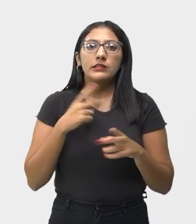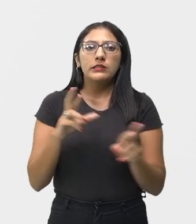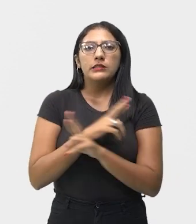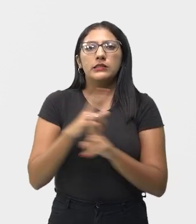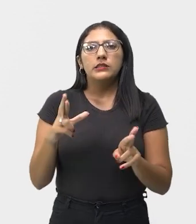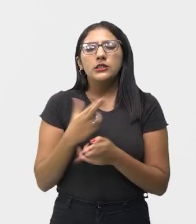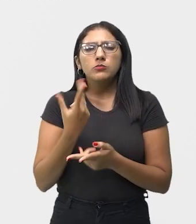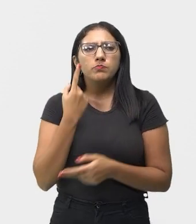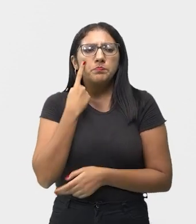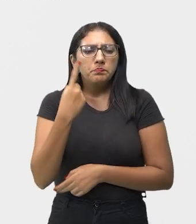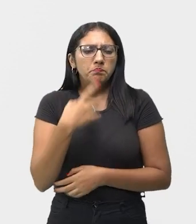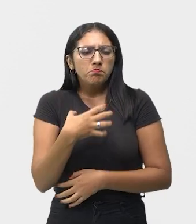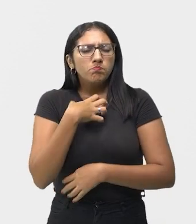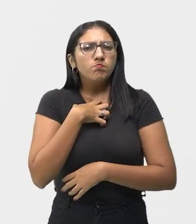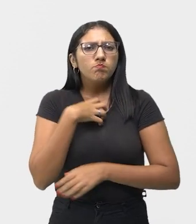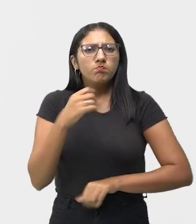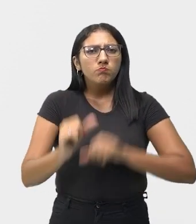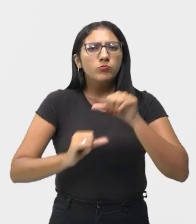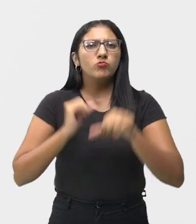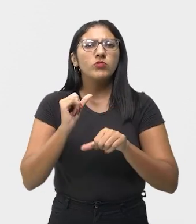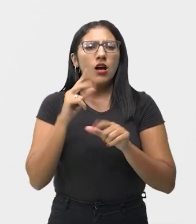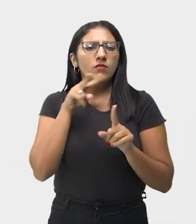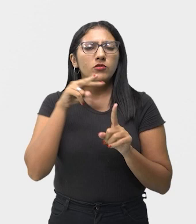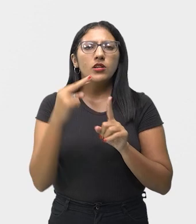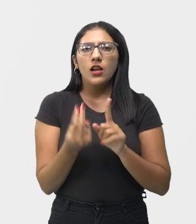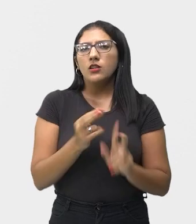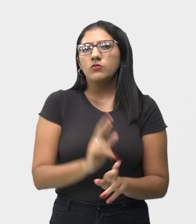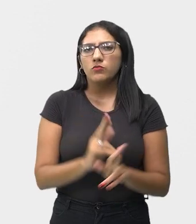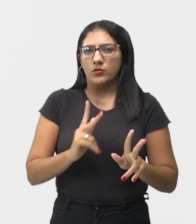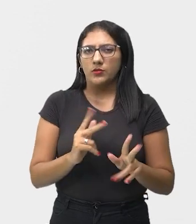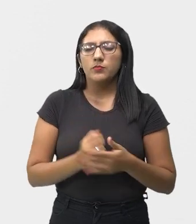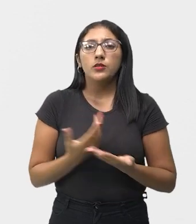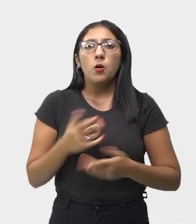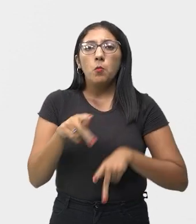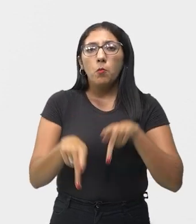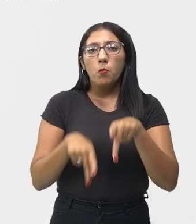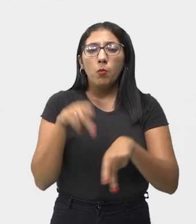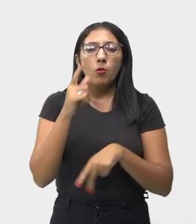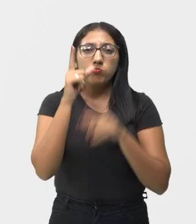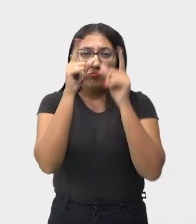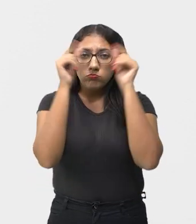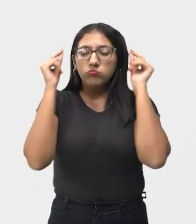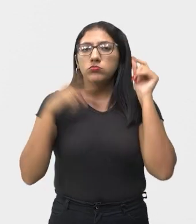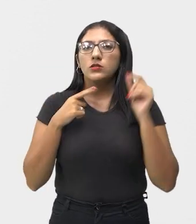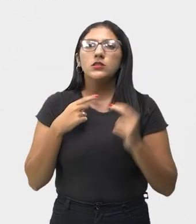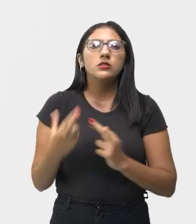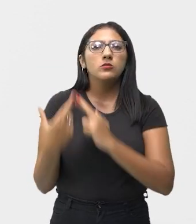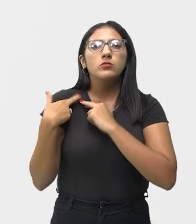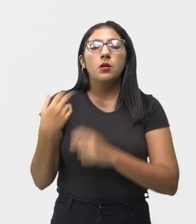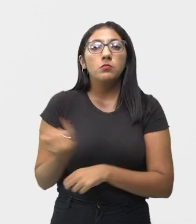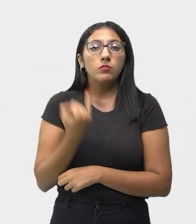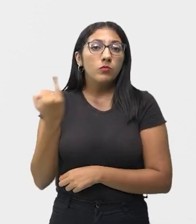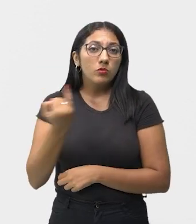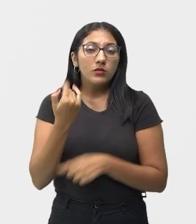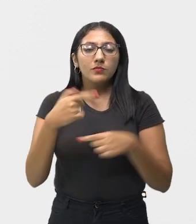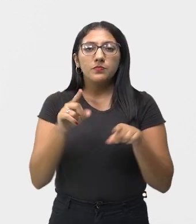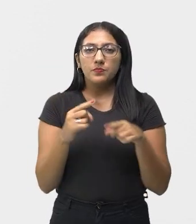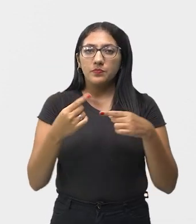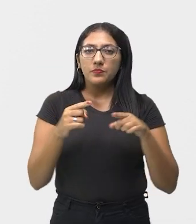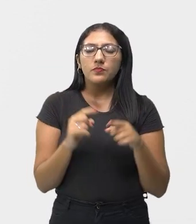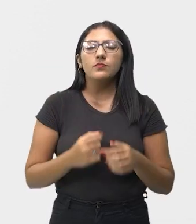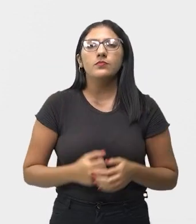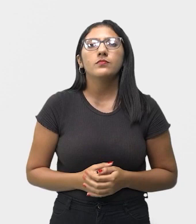mudasse o seu comportamento, a sua forma de ver. Então, os gregos têm uma grande importância em relação à música.